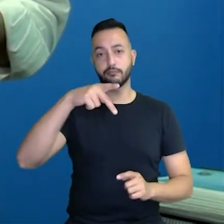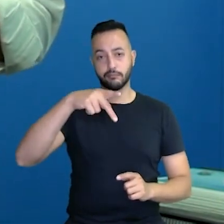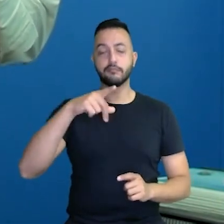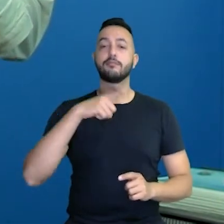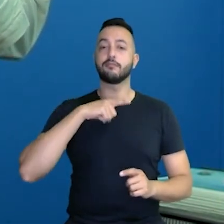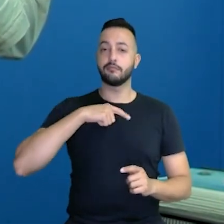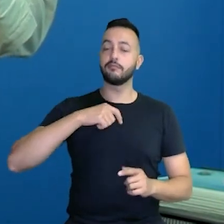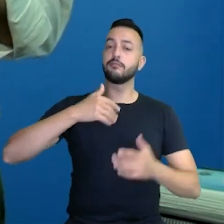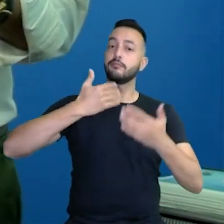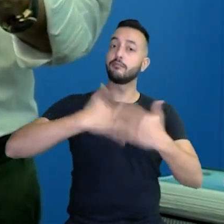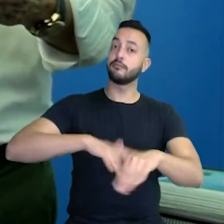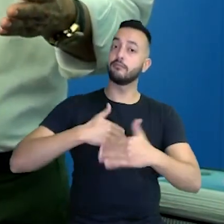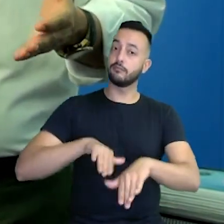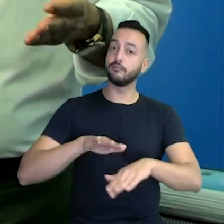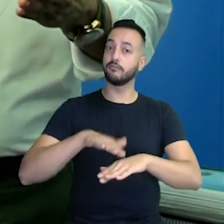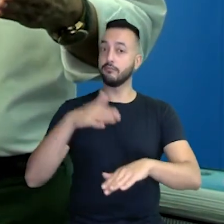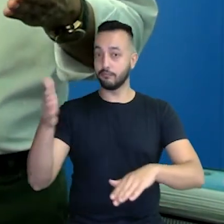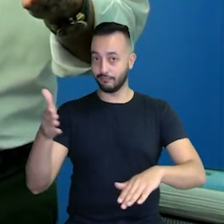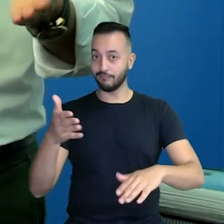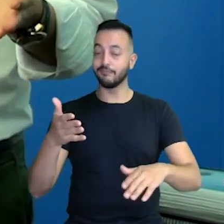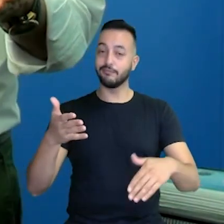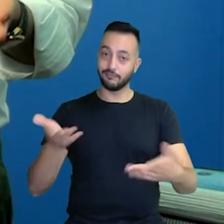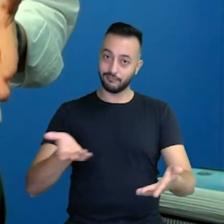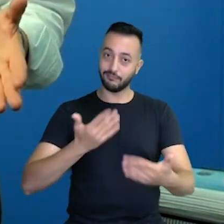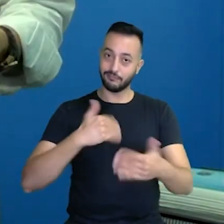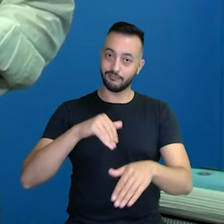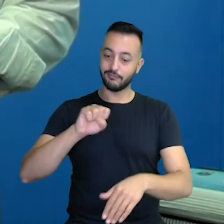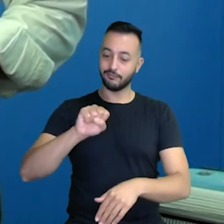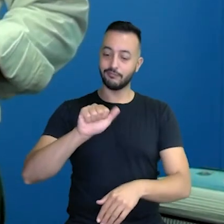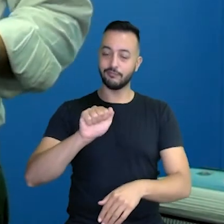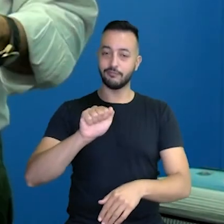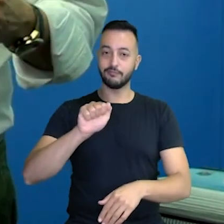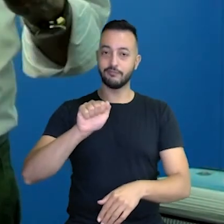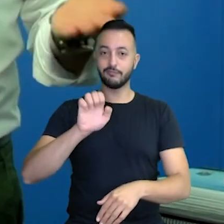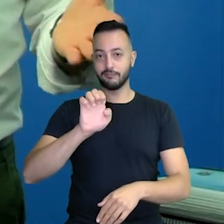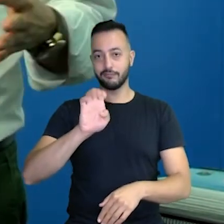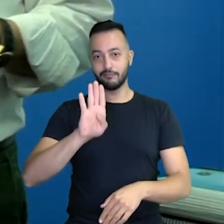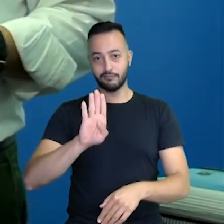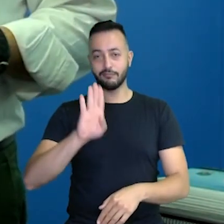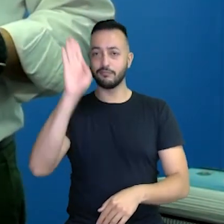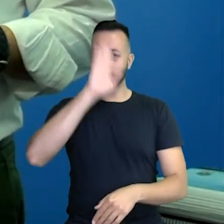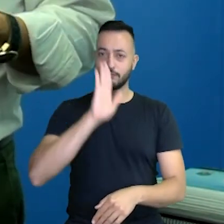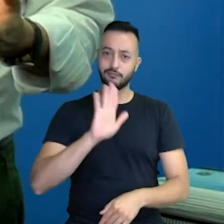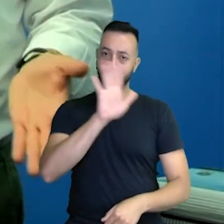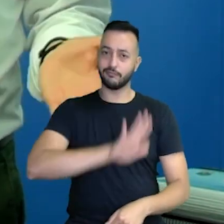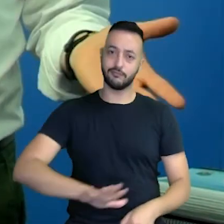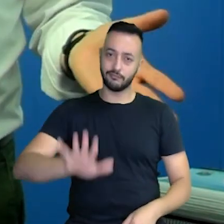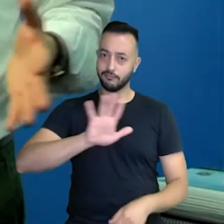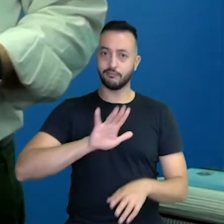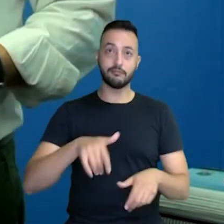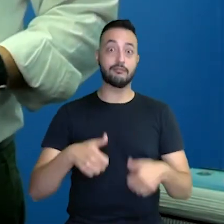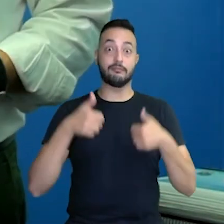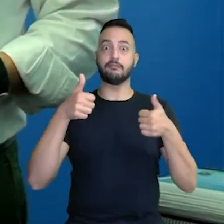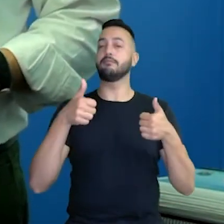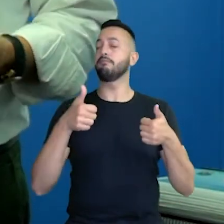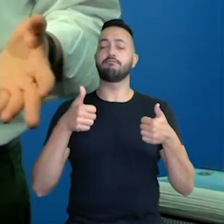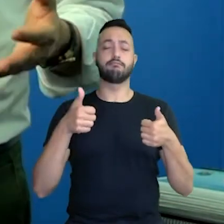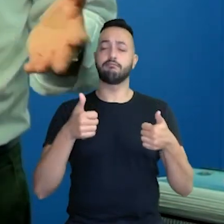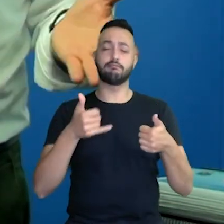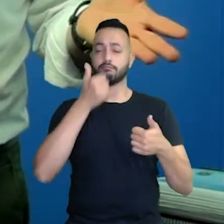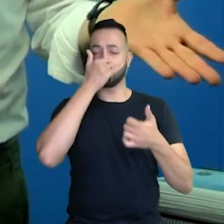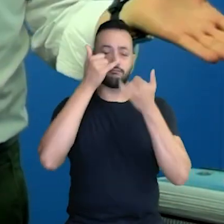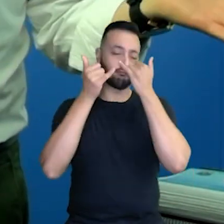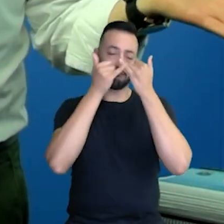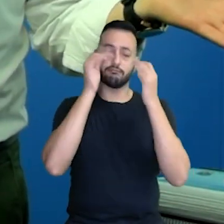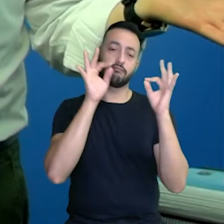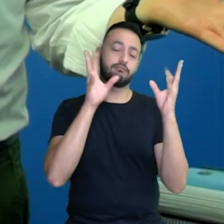avaliação externa, como a prova do Saeb. Claro que o Brasil todo não vai se dar bem nessa prova, não é? Não sei